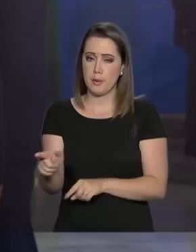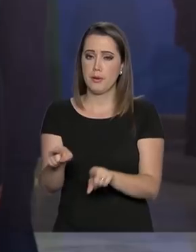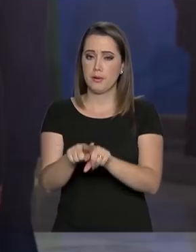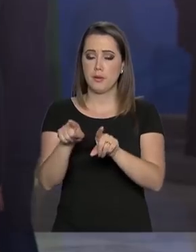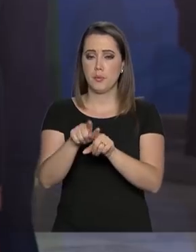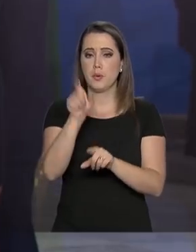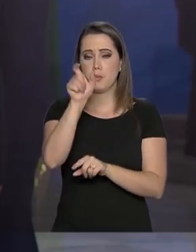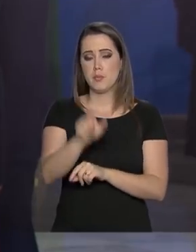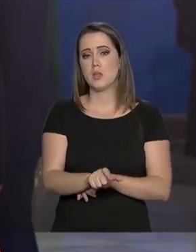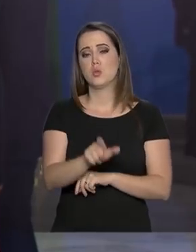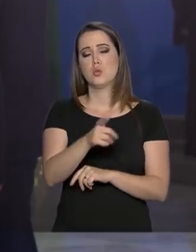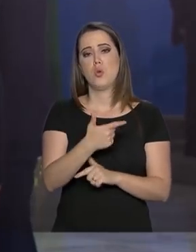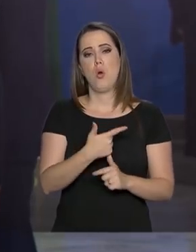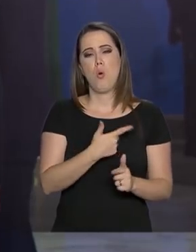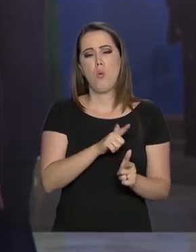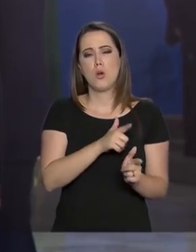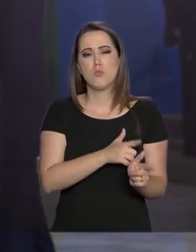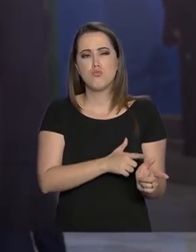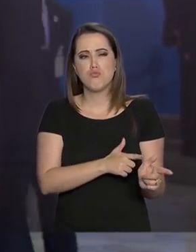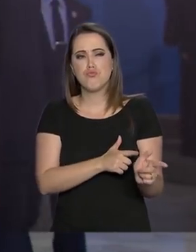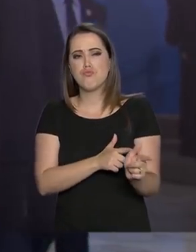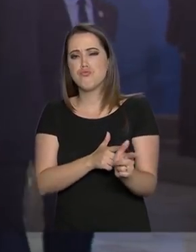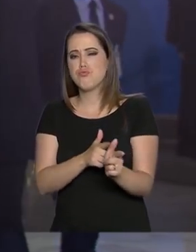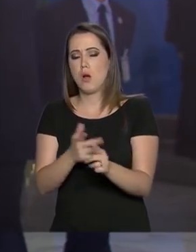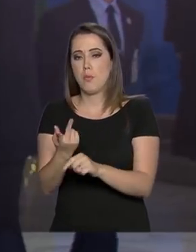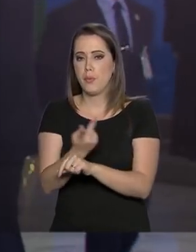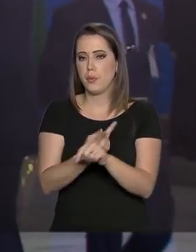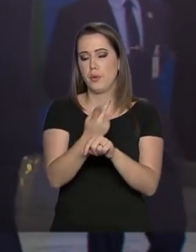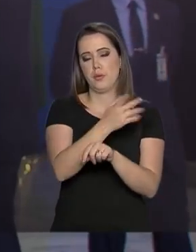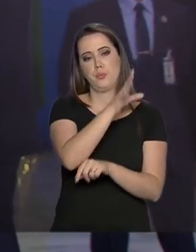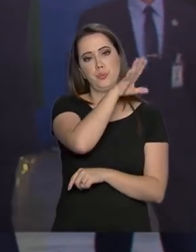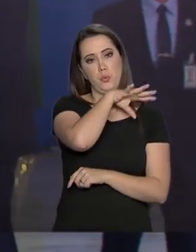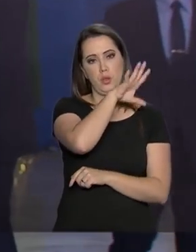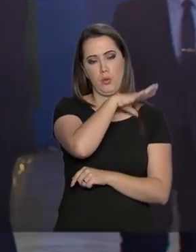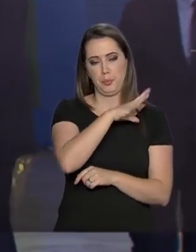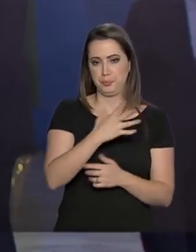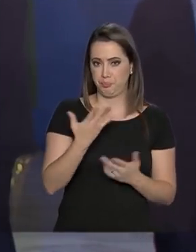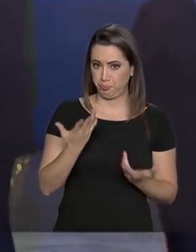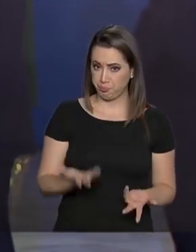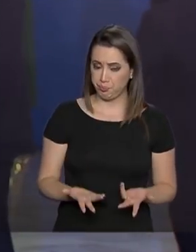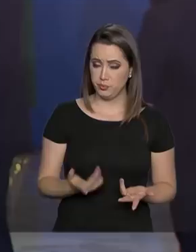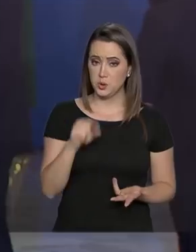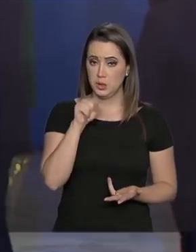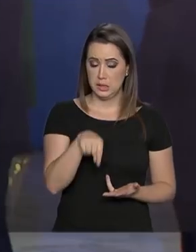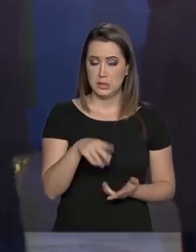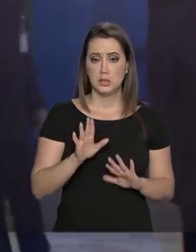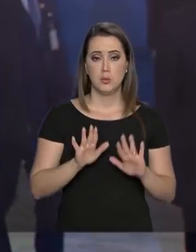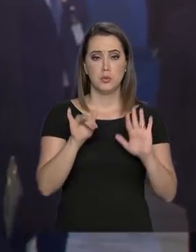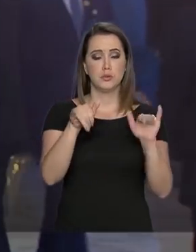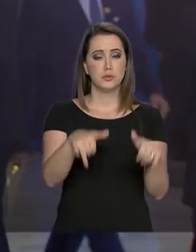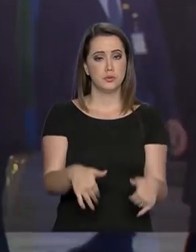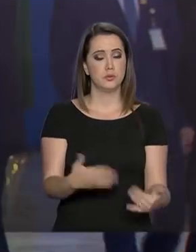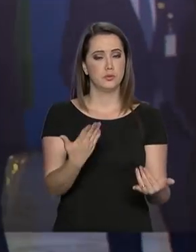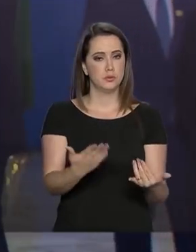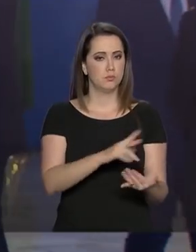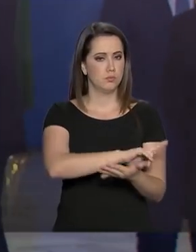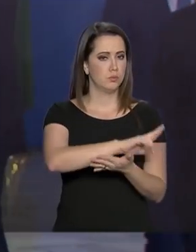aqui no Palácio do Planalto, o presidente Jair Bolsonaro disse que para chegar a esse texto final desse decreto, foram